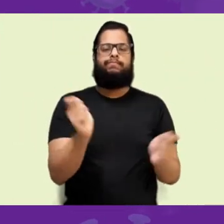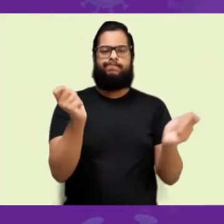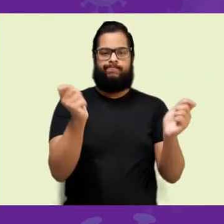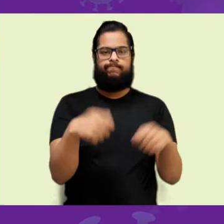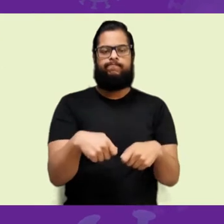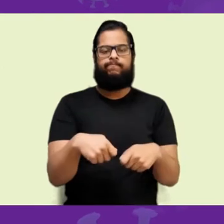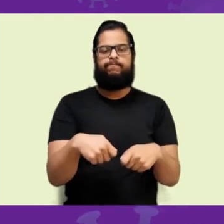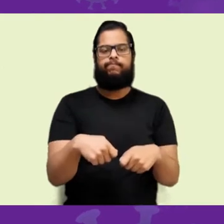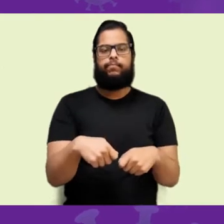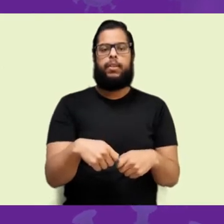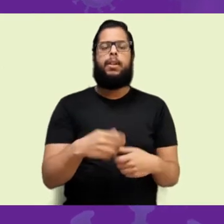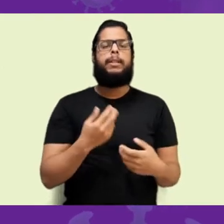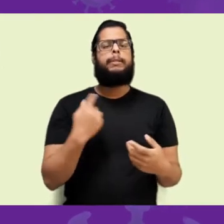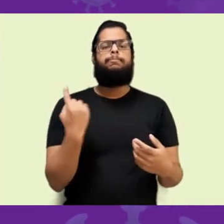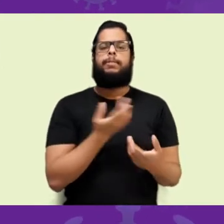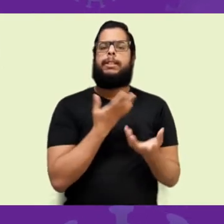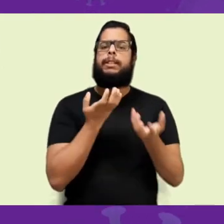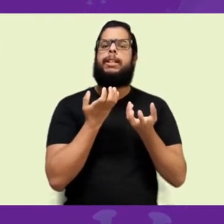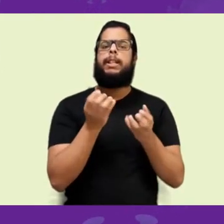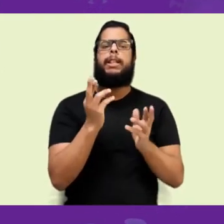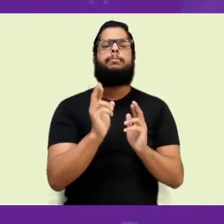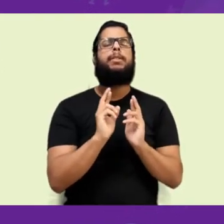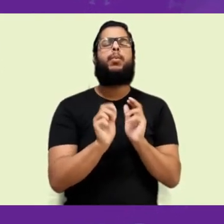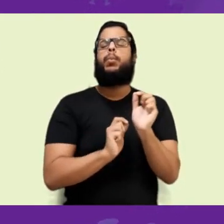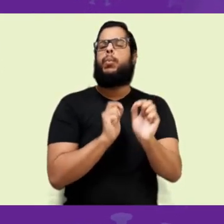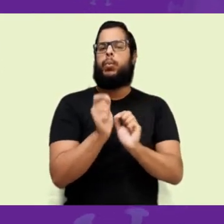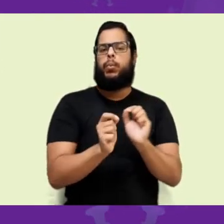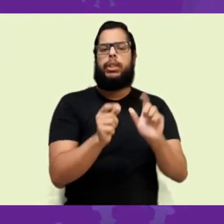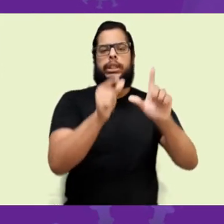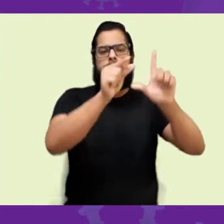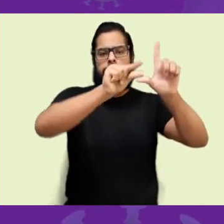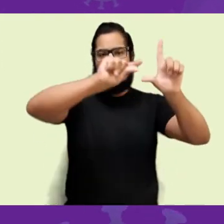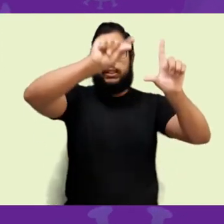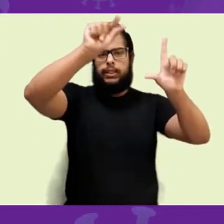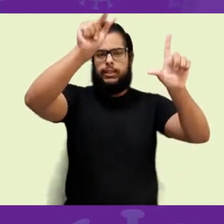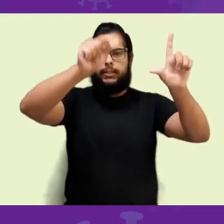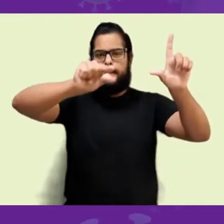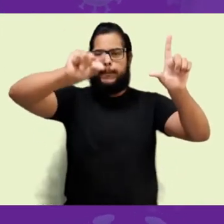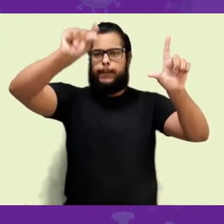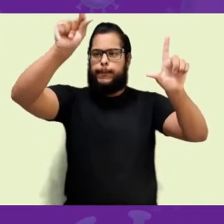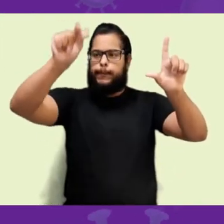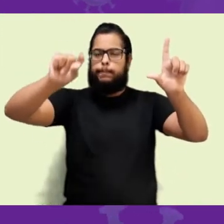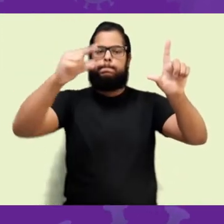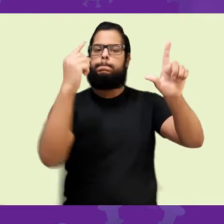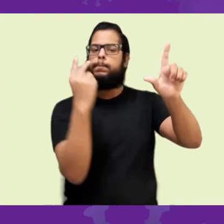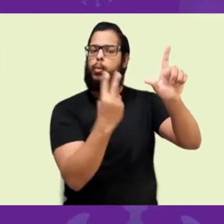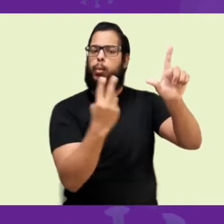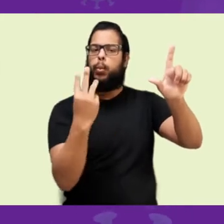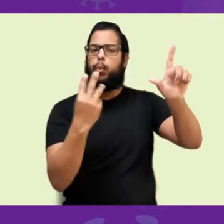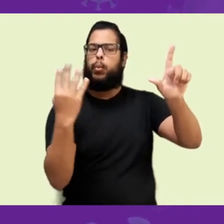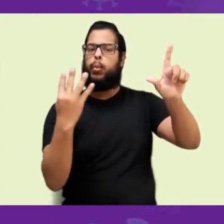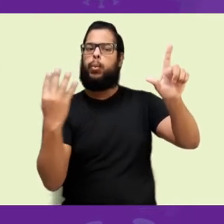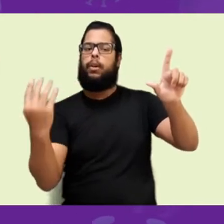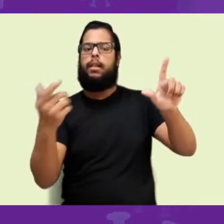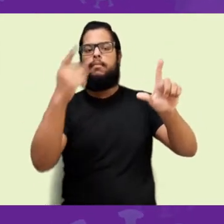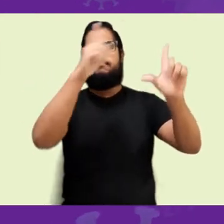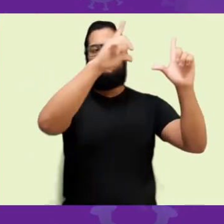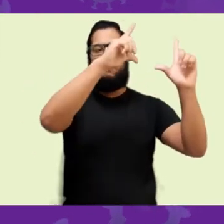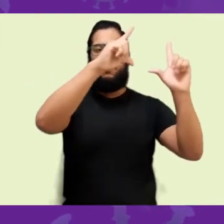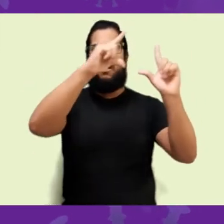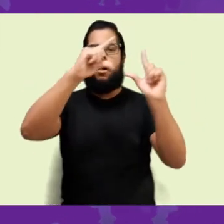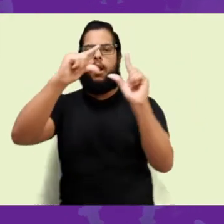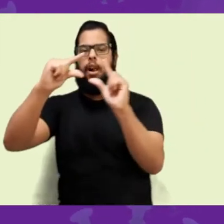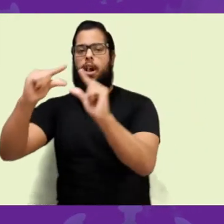sejam menores do que a primeira, porque na primeira pegou tanta gente não imunizada que faz aquela onda grande, aquele pico grande da